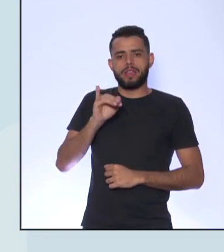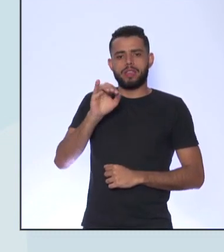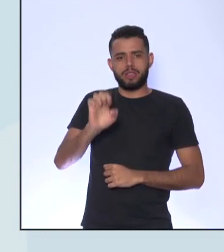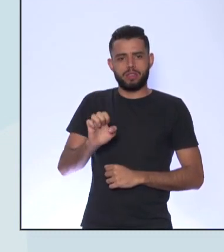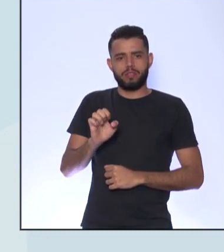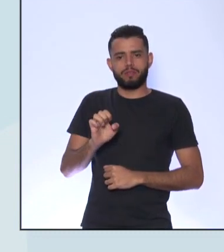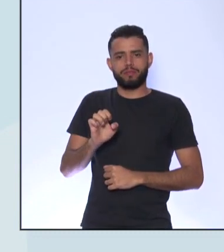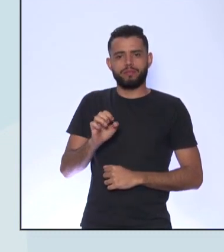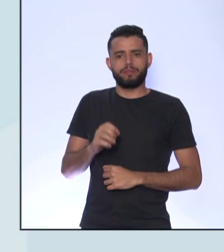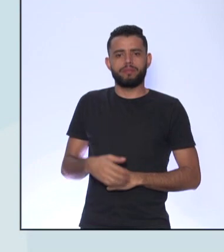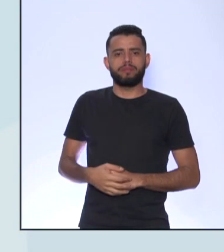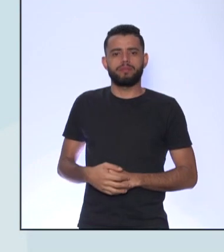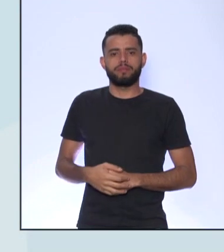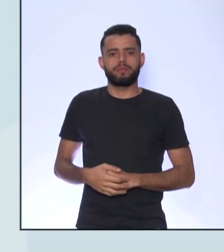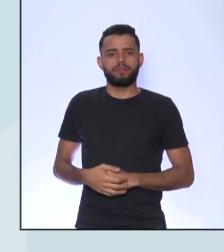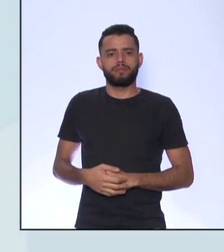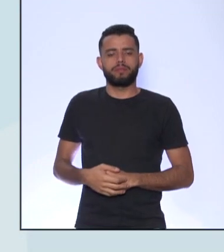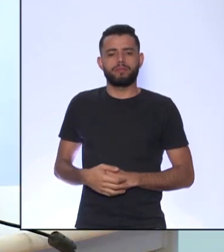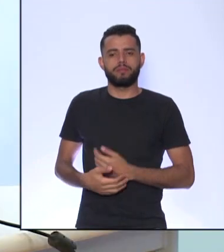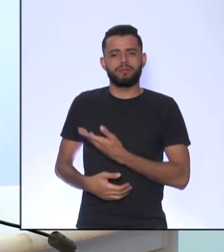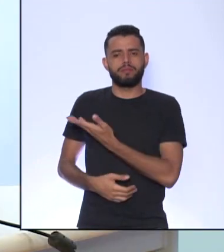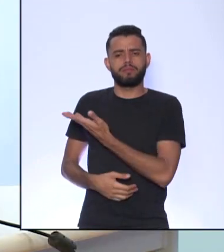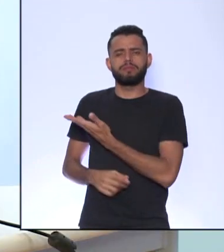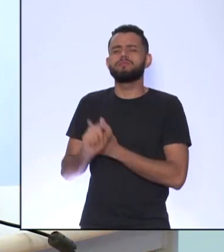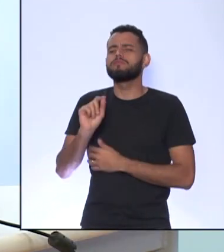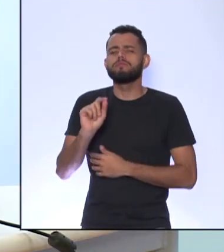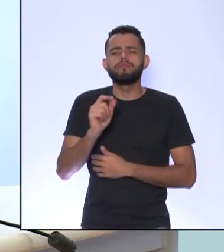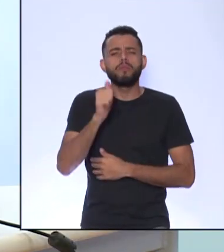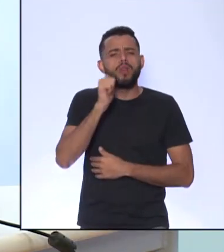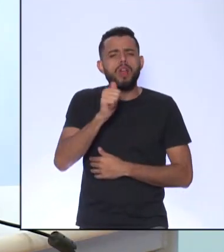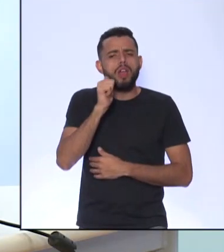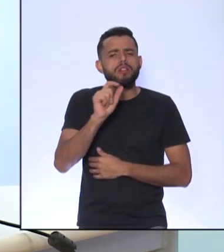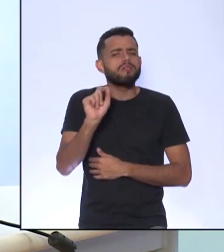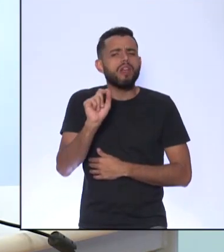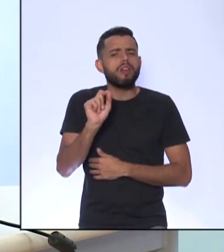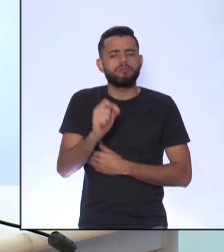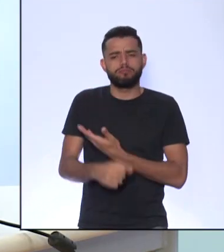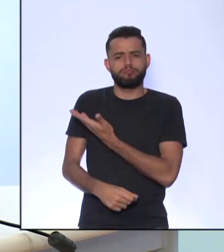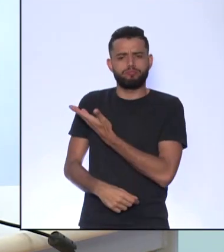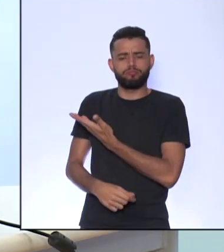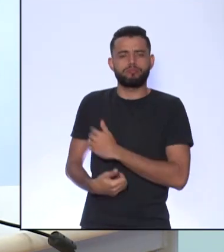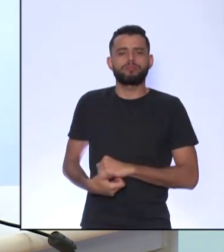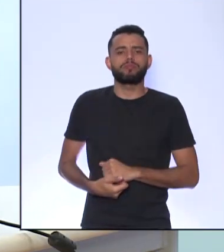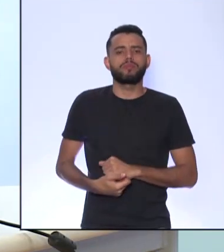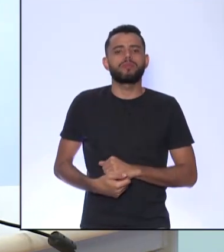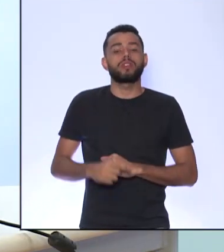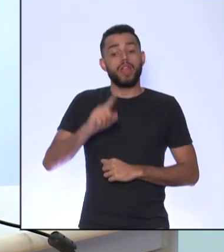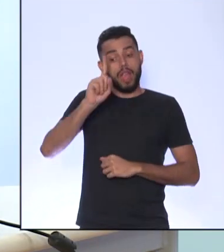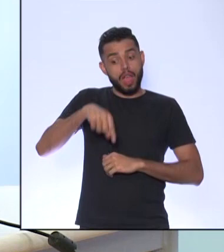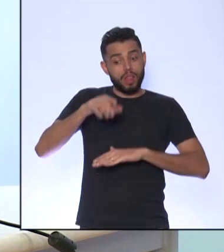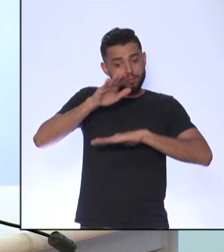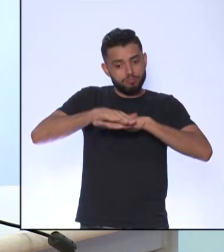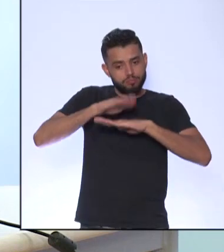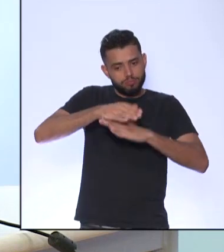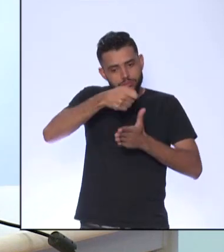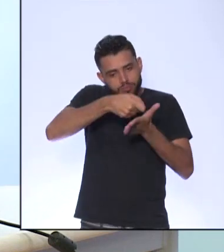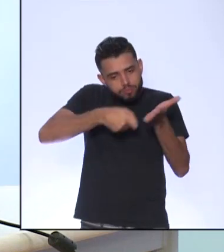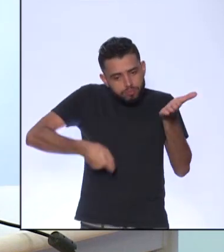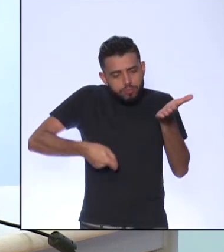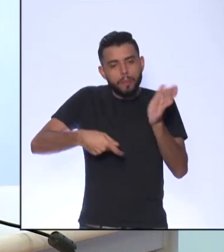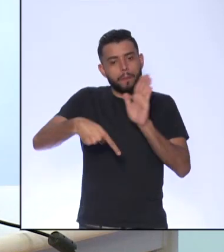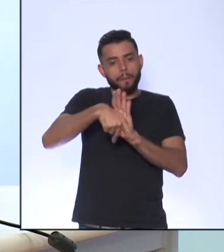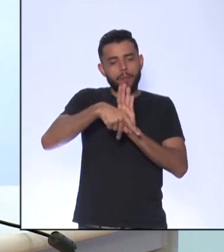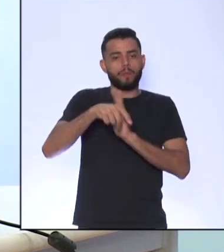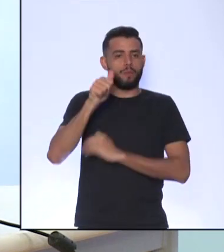Isso Quem foi essa mulher? Ela foi uma mulher que fez a declaração da mulher Existia uma